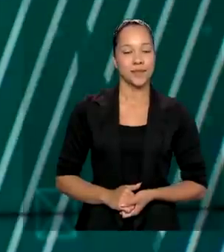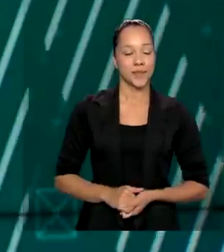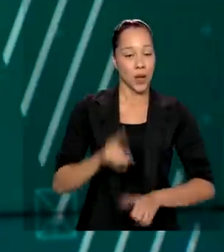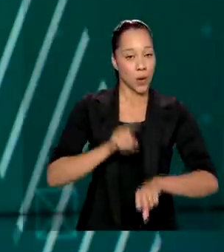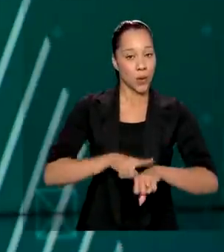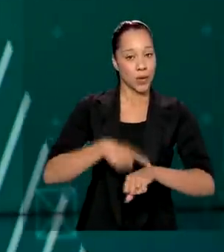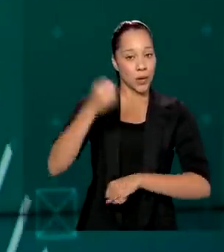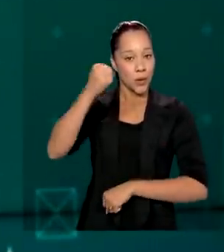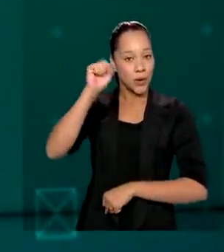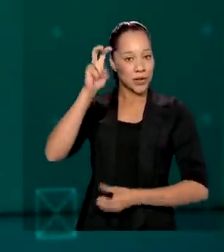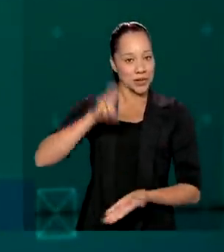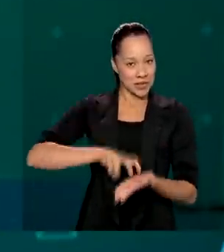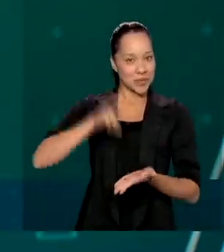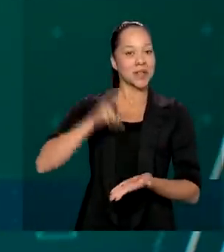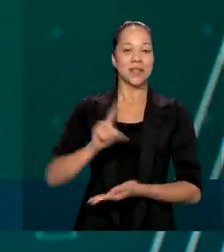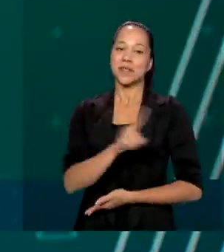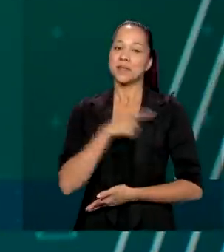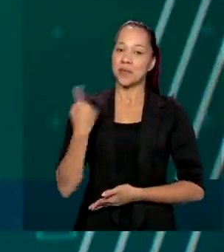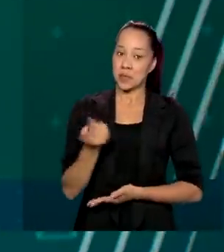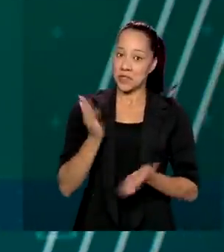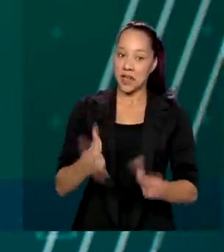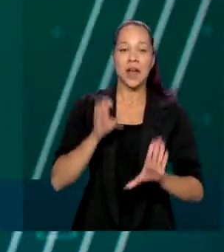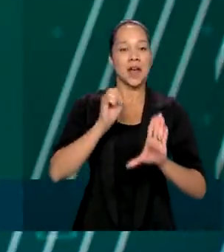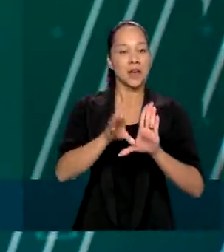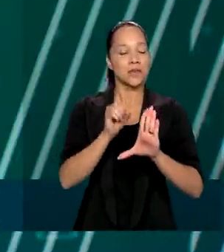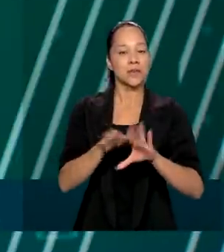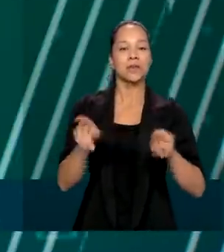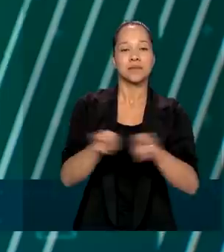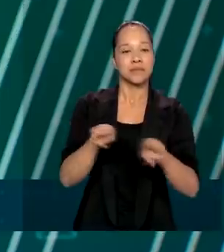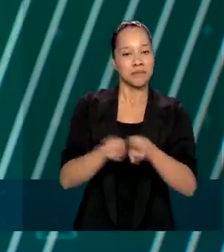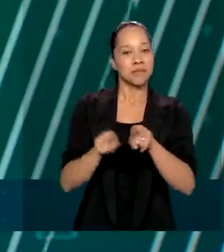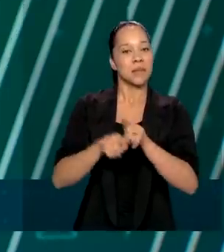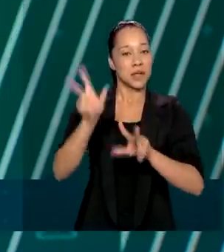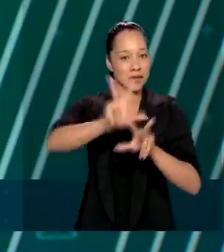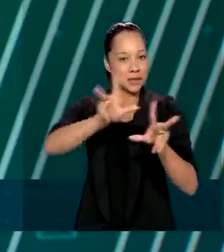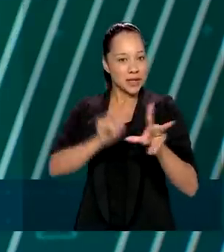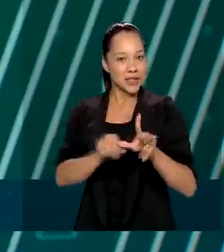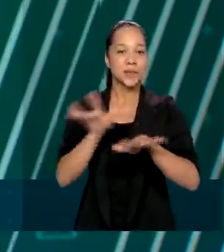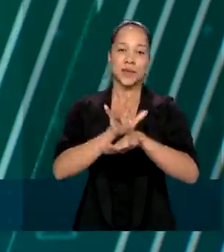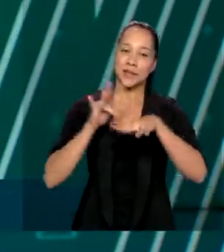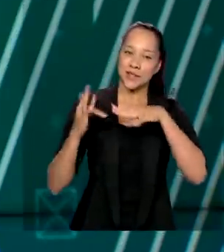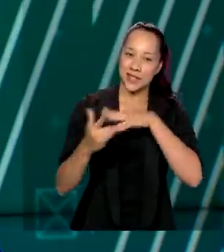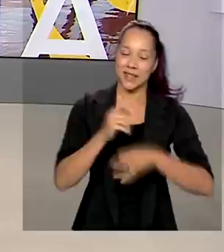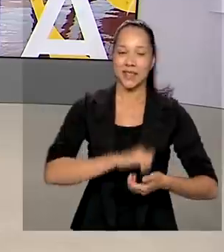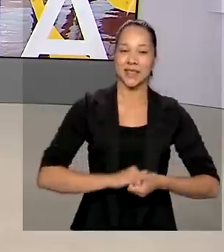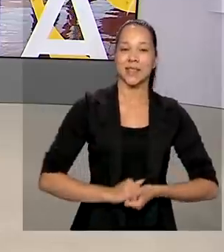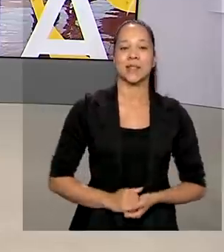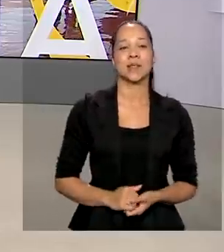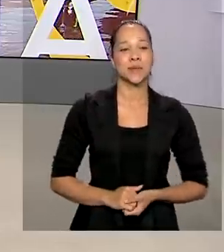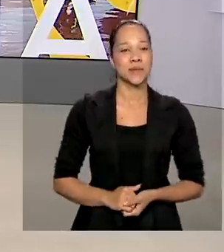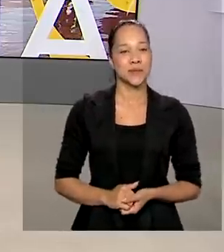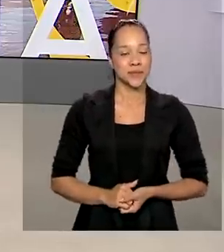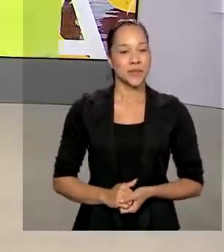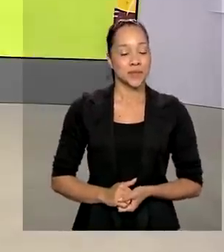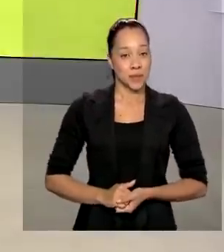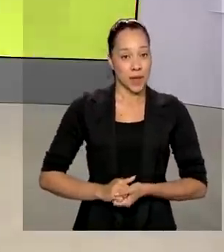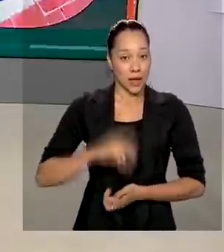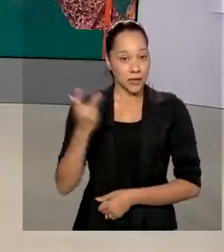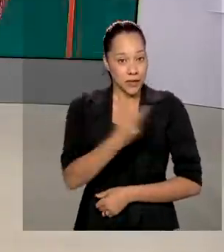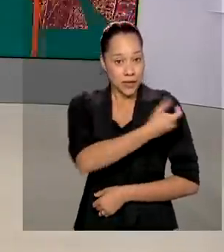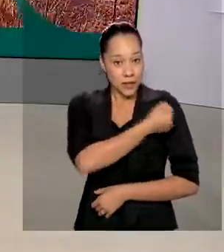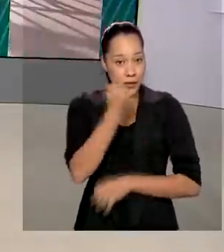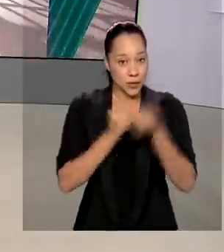Oito horas da manhã e nós estamos ao vivo também pela TV Brasil e redes sociais. As vacinas